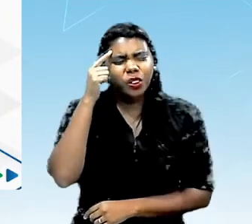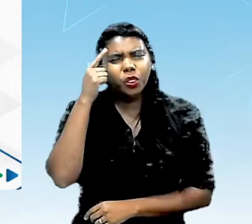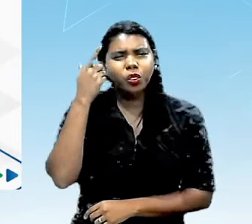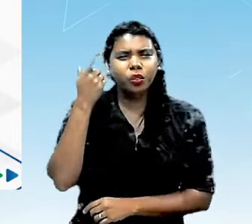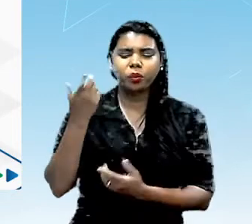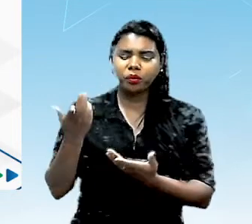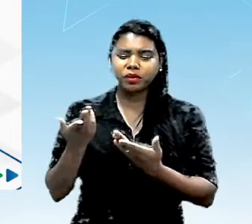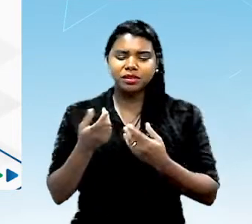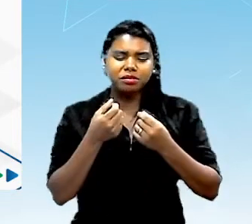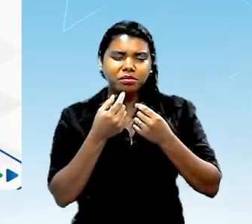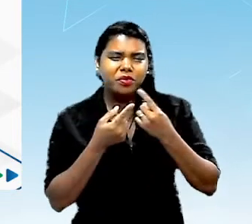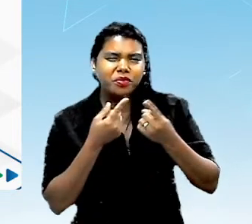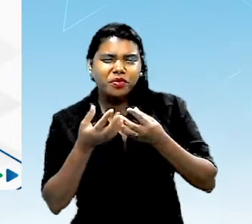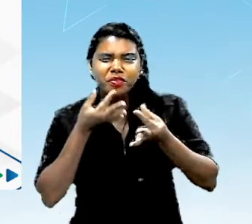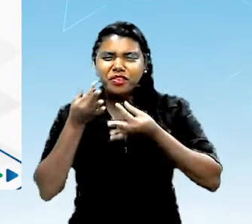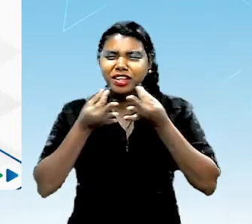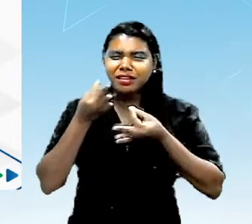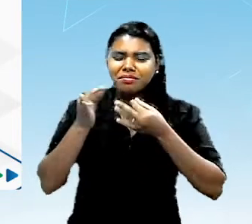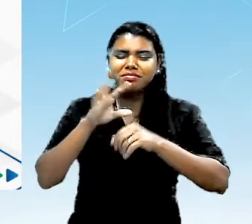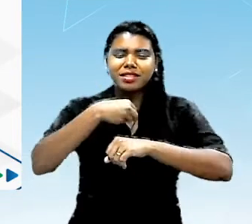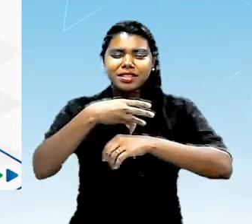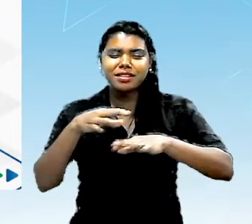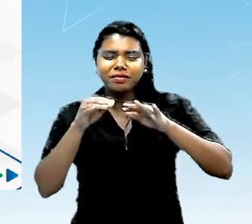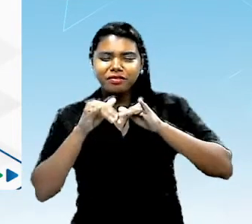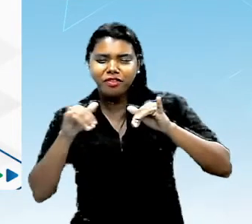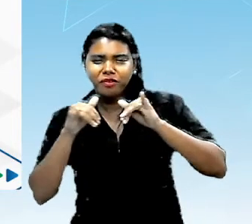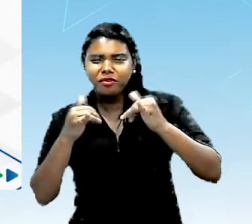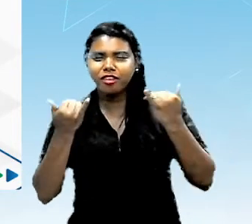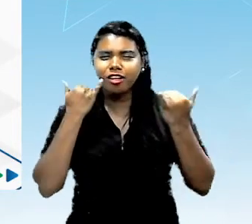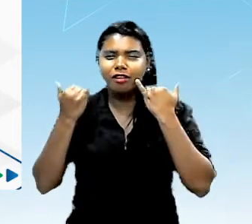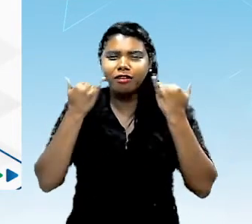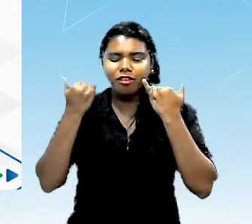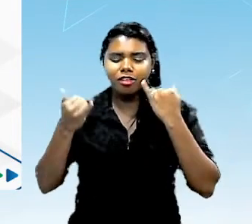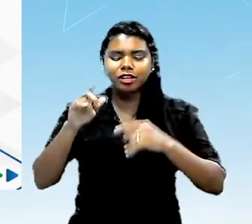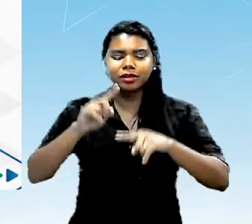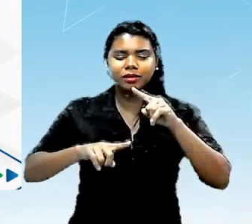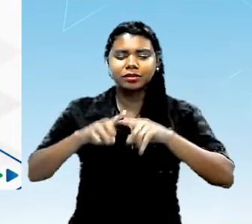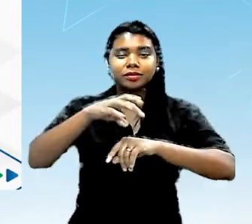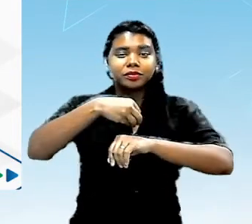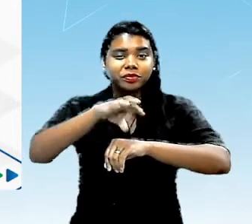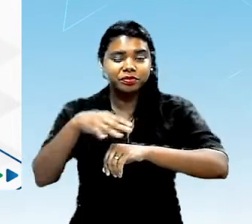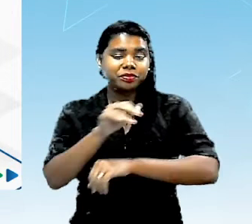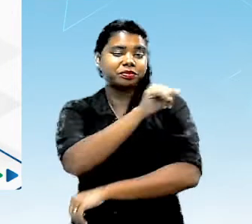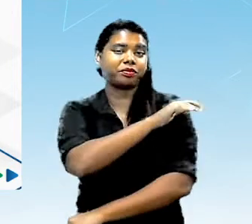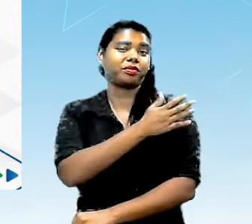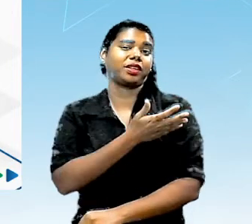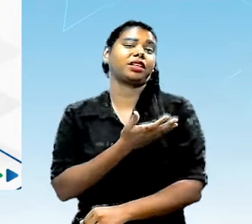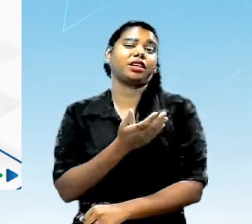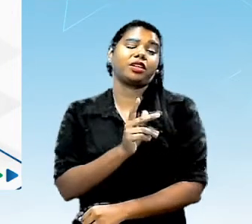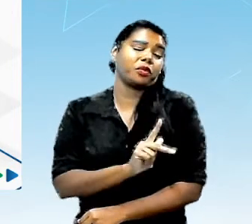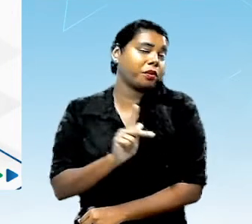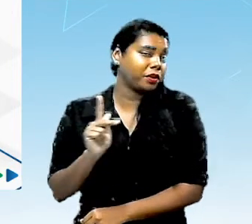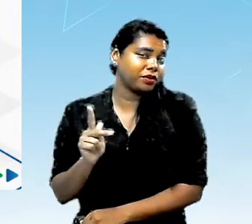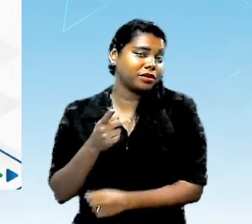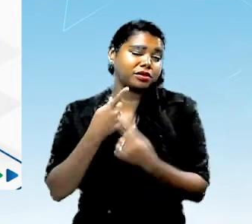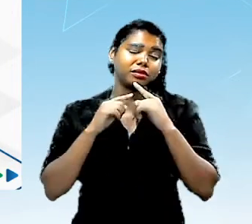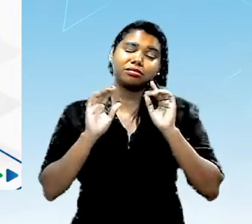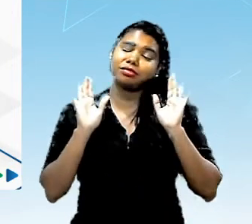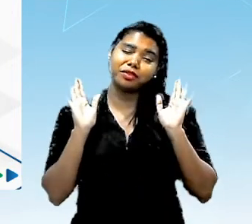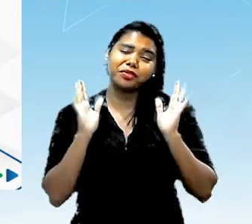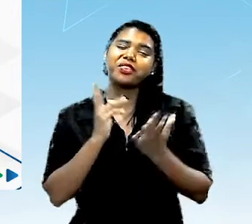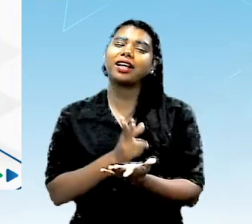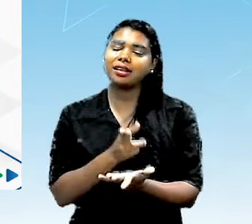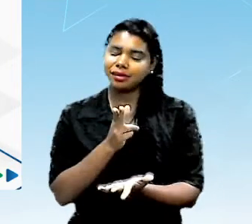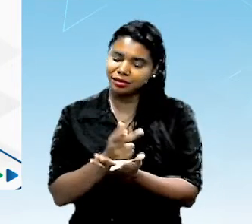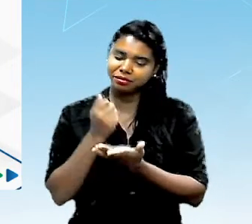receber um feedback de repassar esse material aí se for do interesse aí tanto do estudante como do professor então fica à vontade aí a gente tá